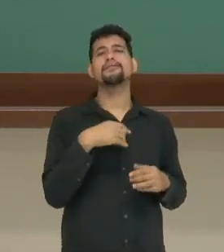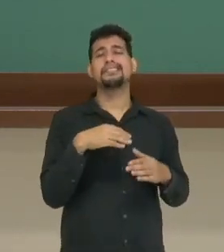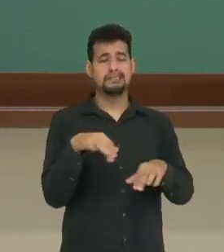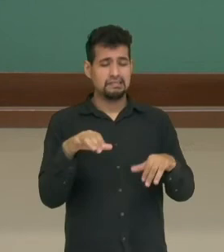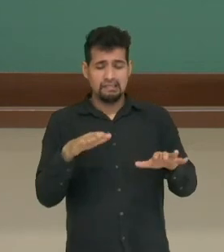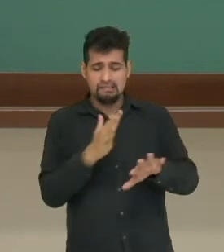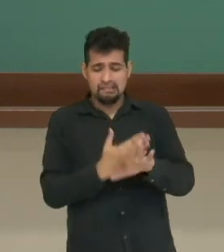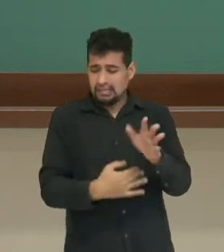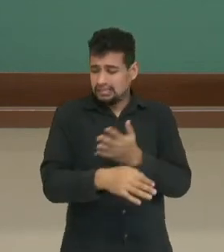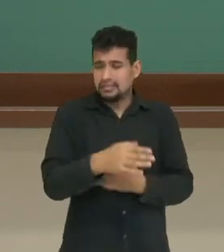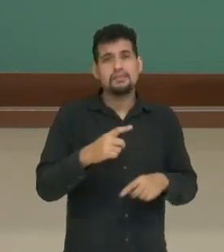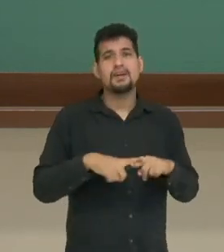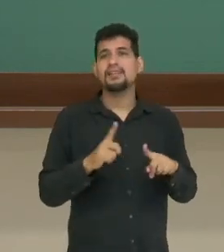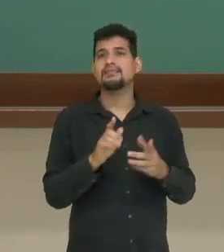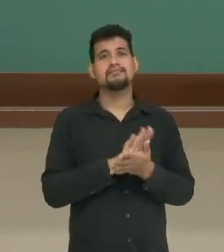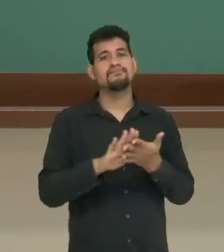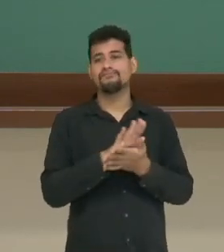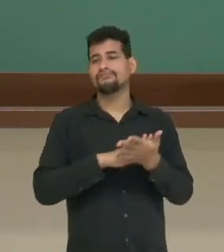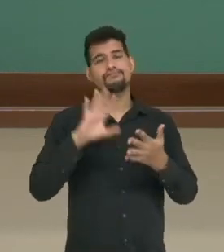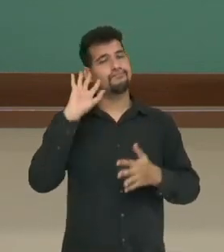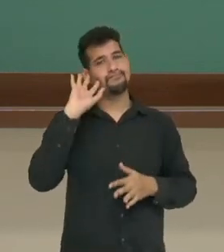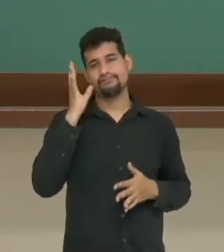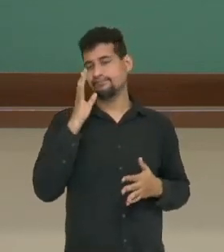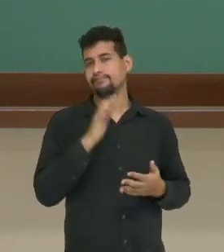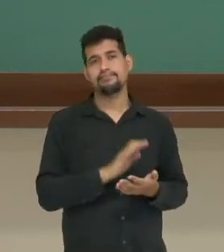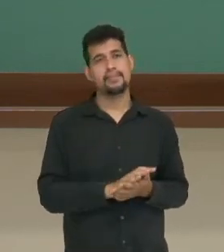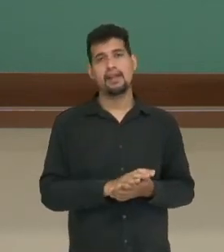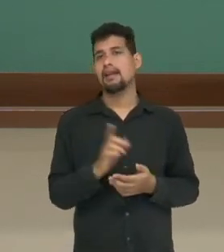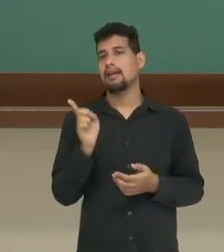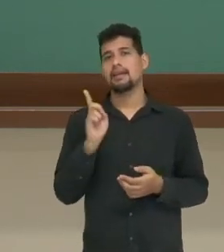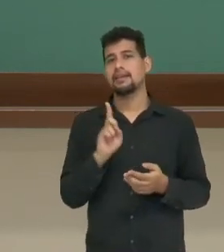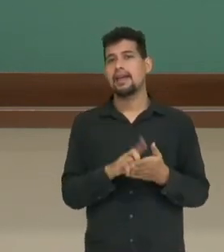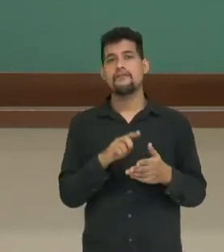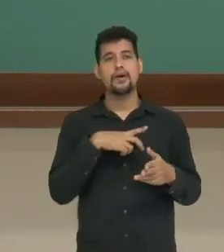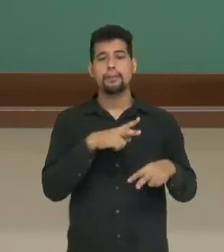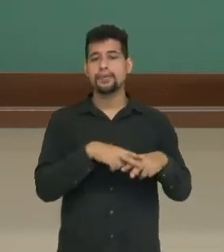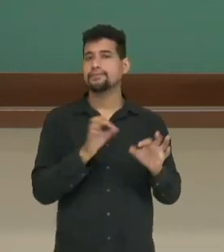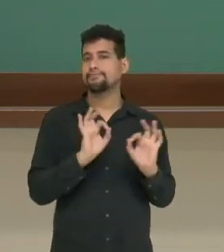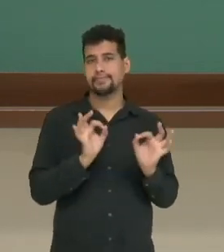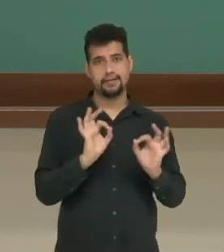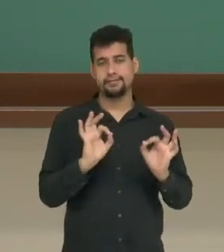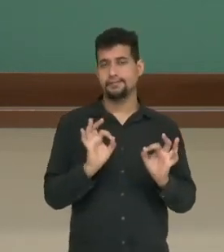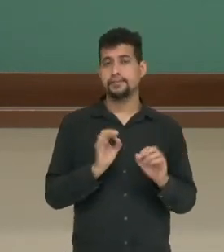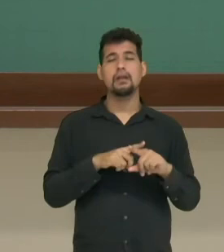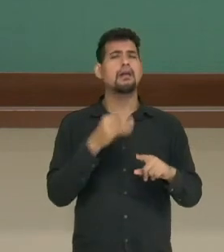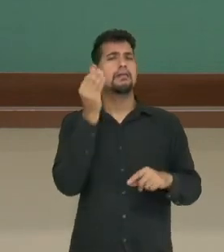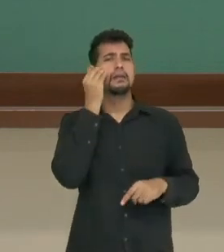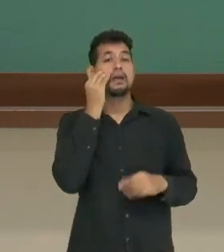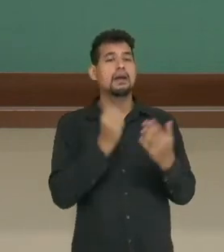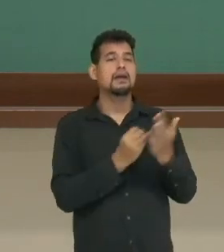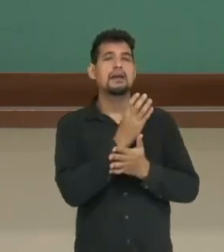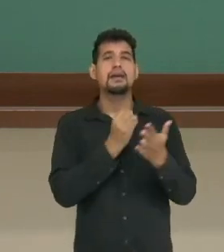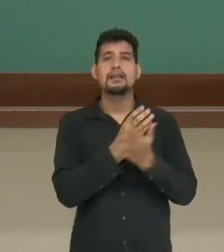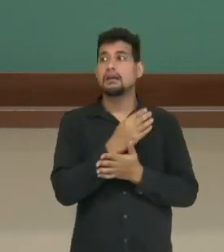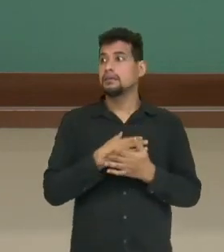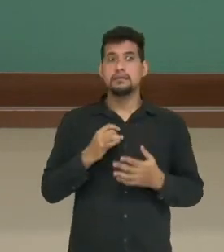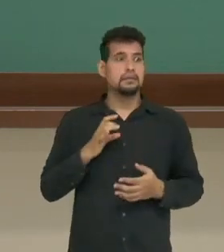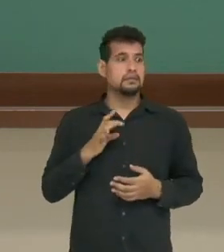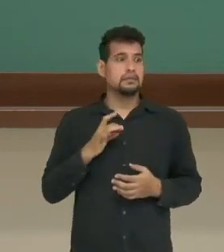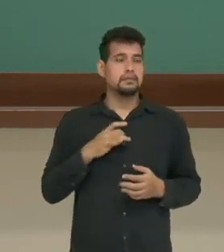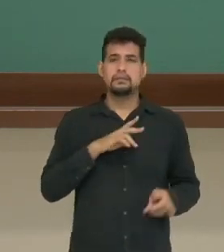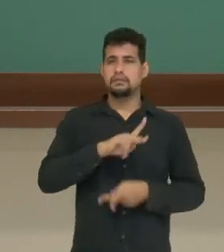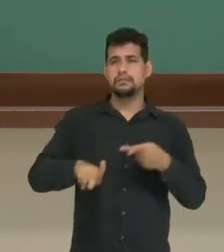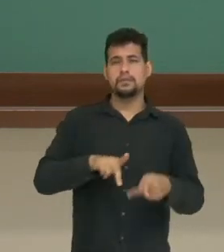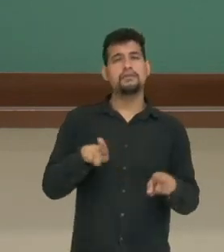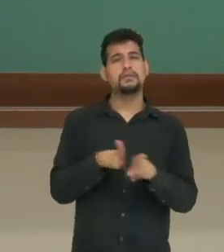ninguém foi punido por essa tentativa de atentado, essa tentativa de criar pânico na população